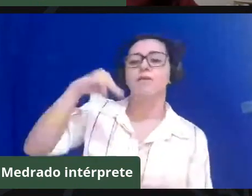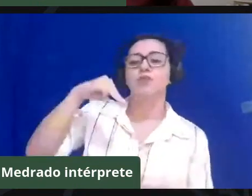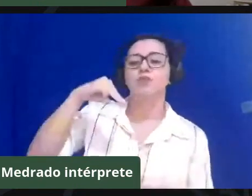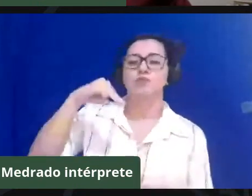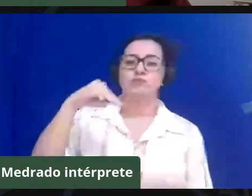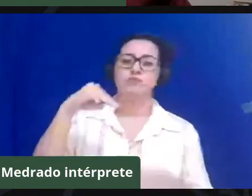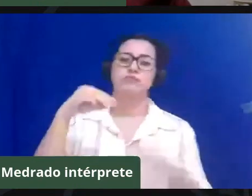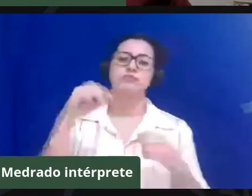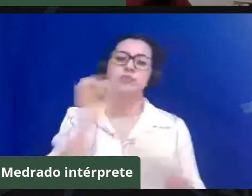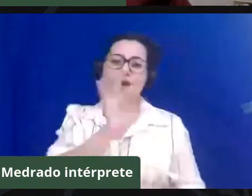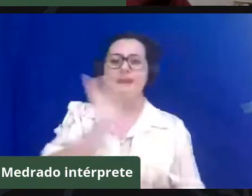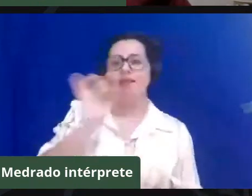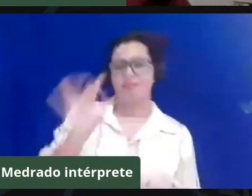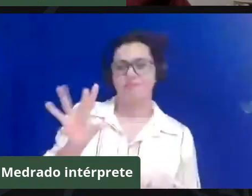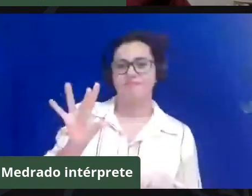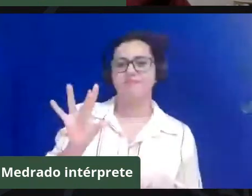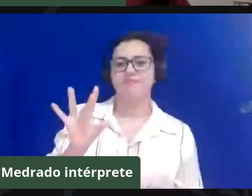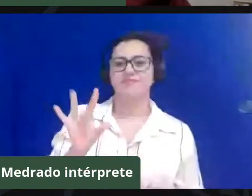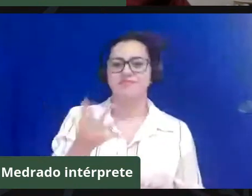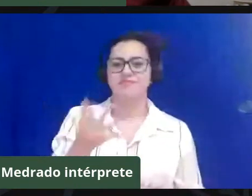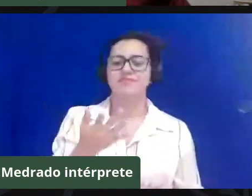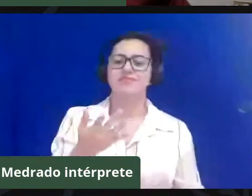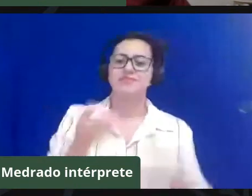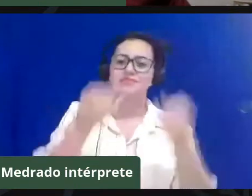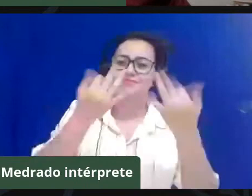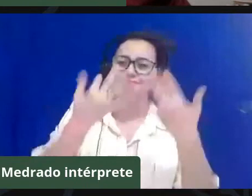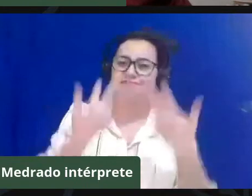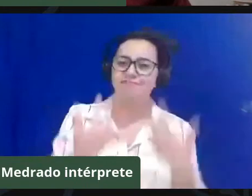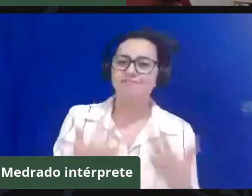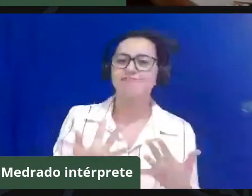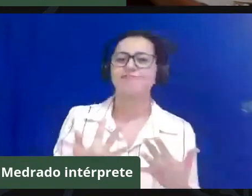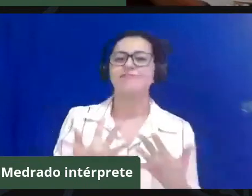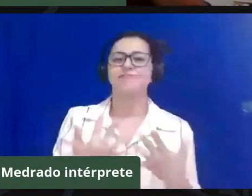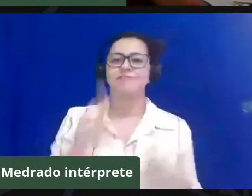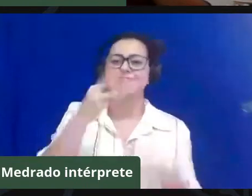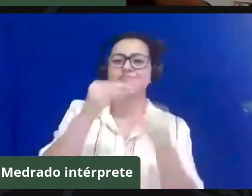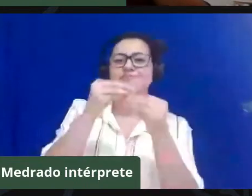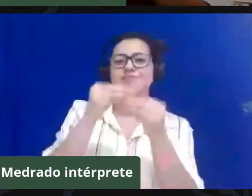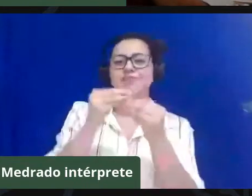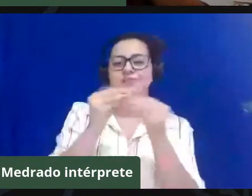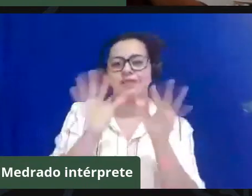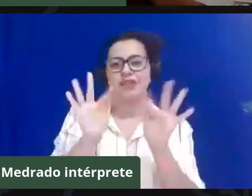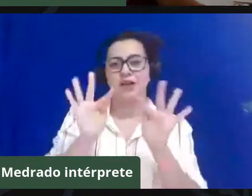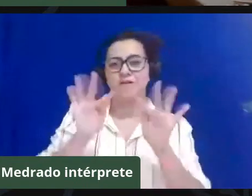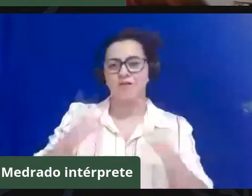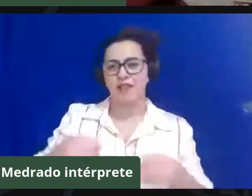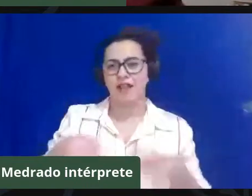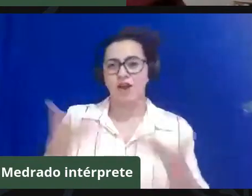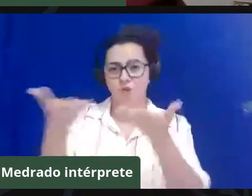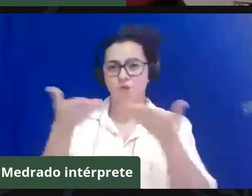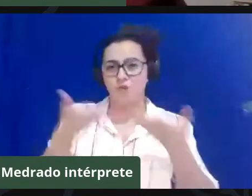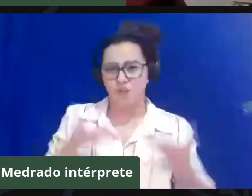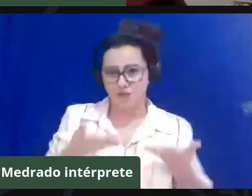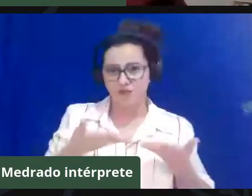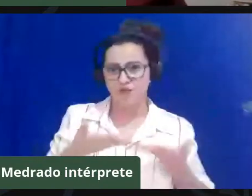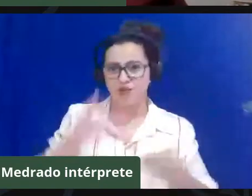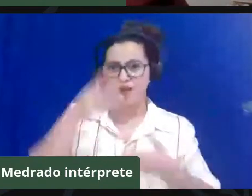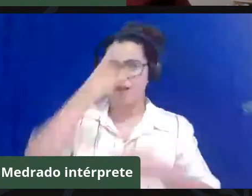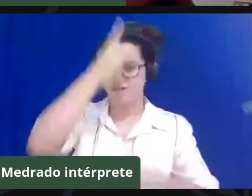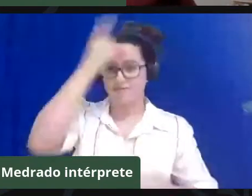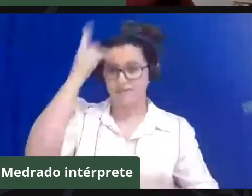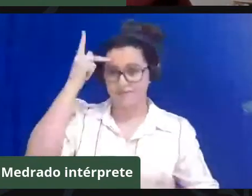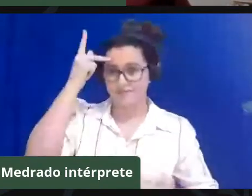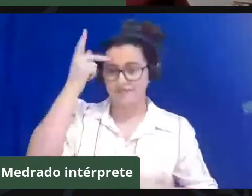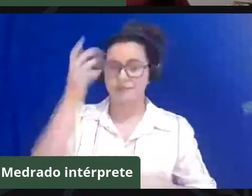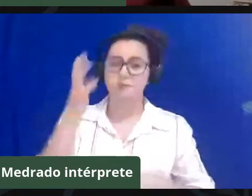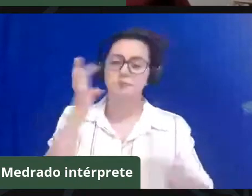para cada para cada um de vocês para as suas considerações finais, e já convidar o público